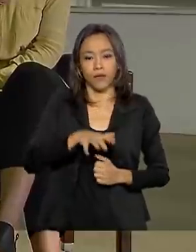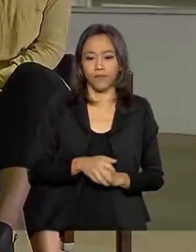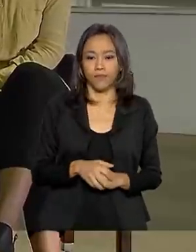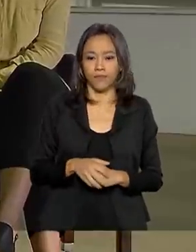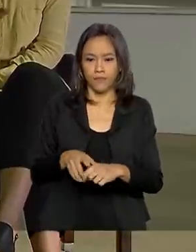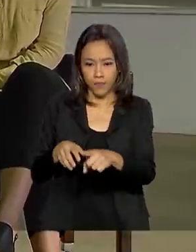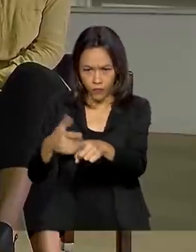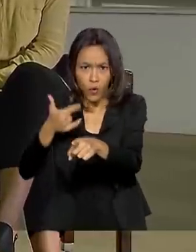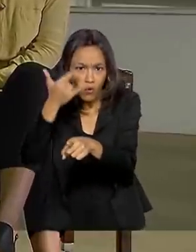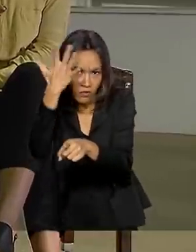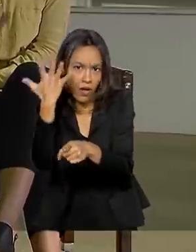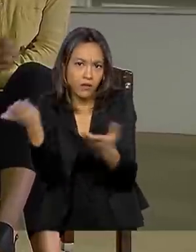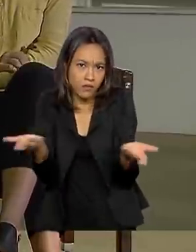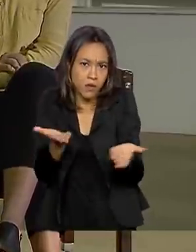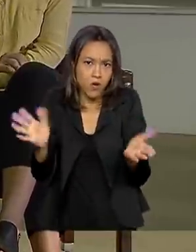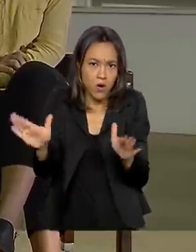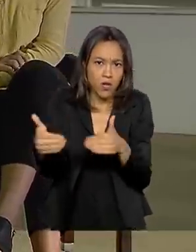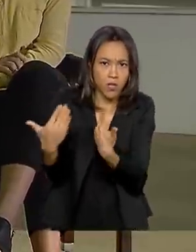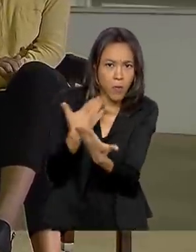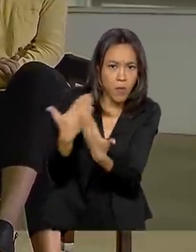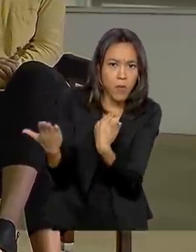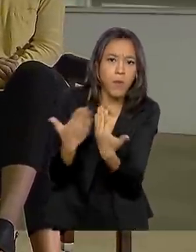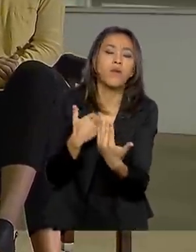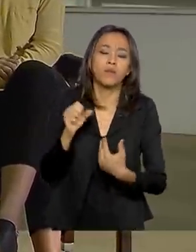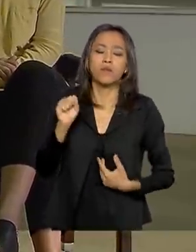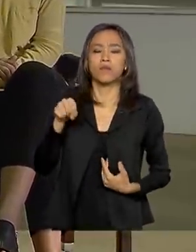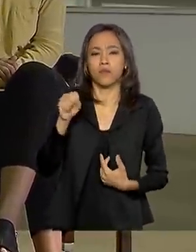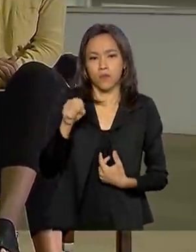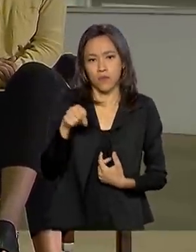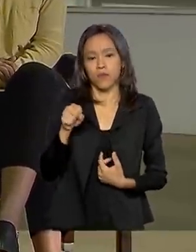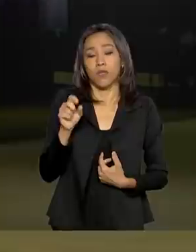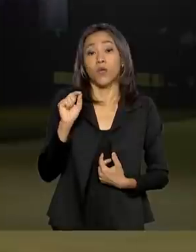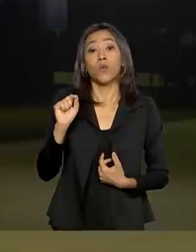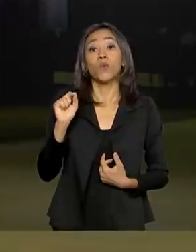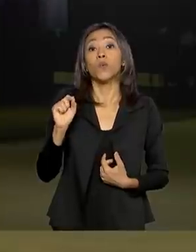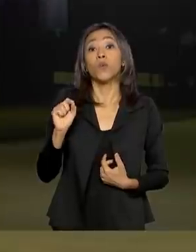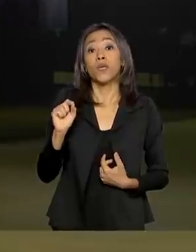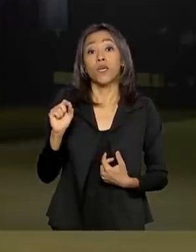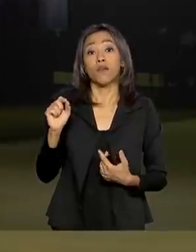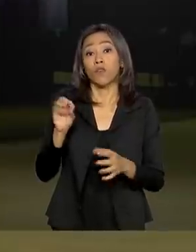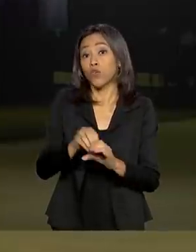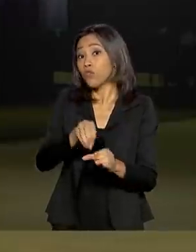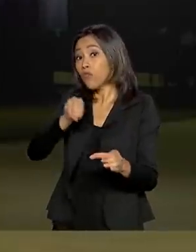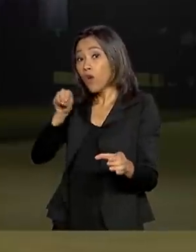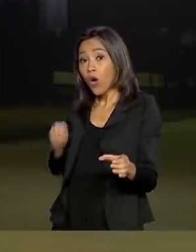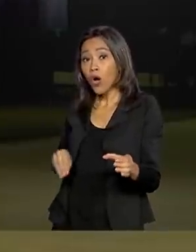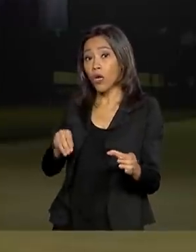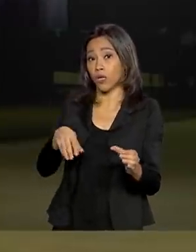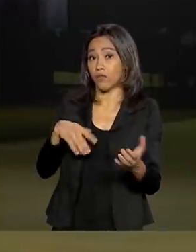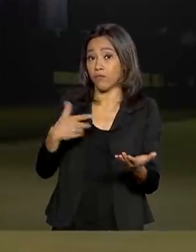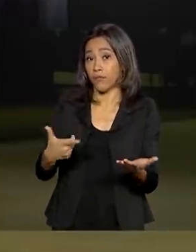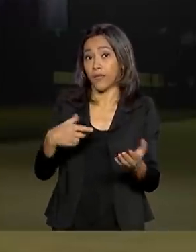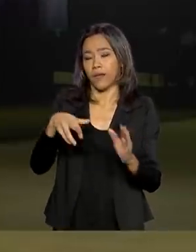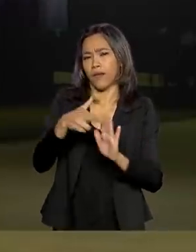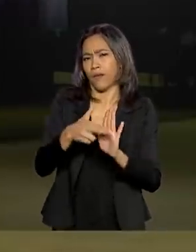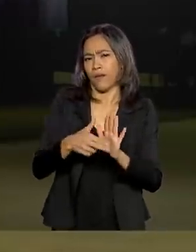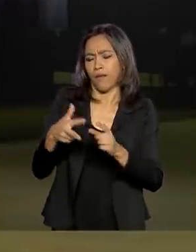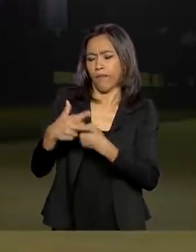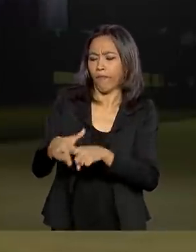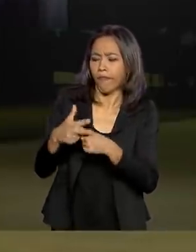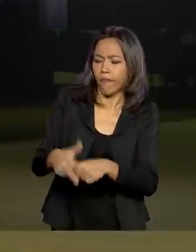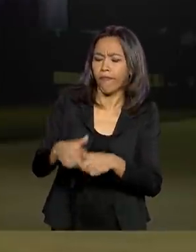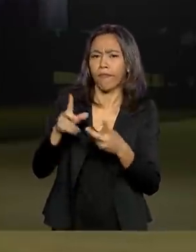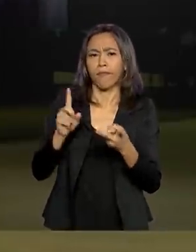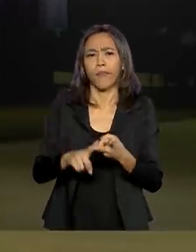facilitação geral, então? facilitação. O que ficou de fora das restrições? A oficina mecânica, a